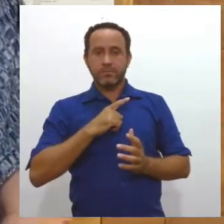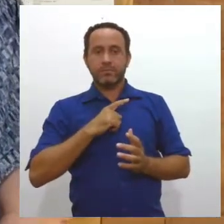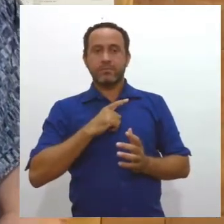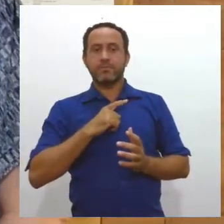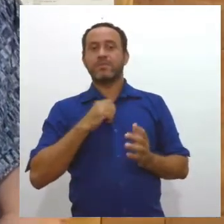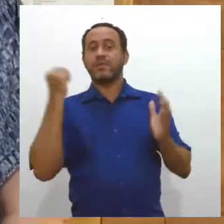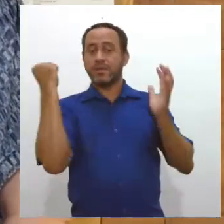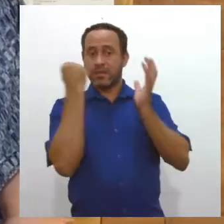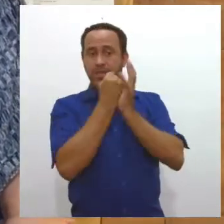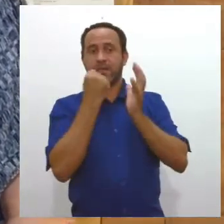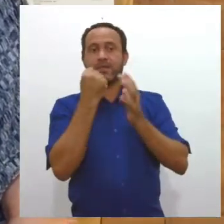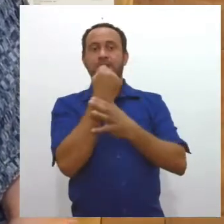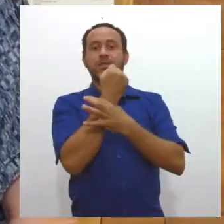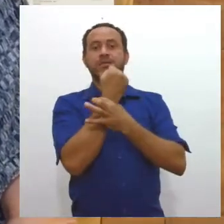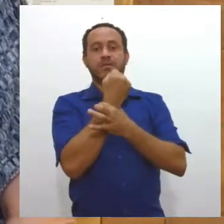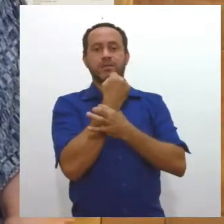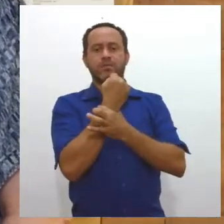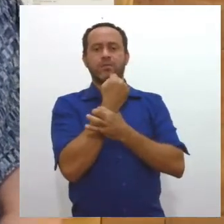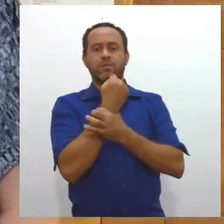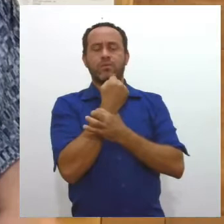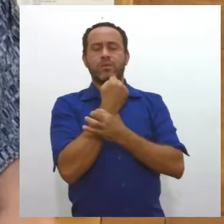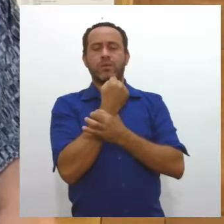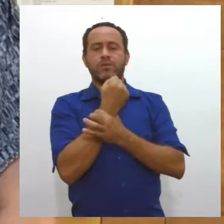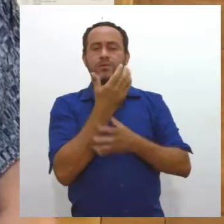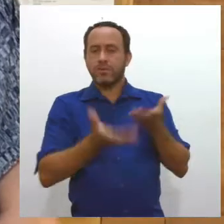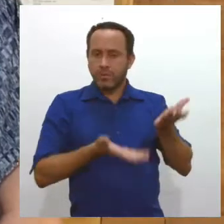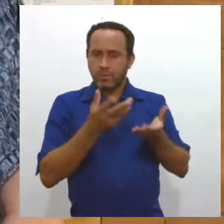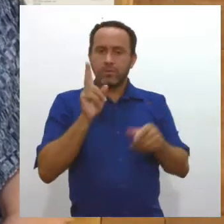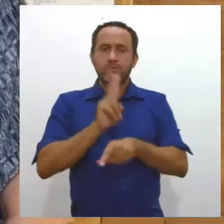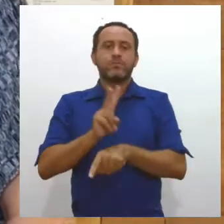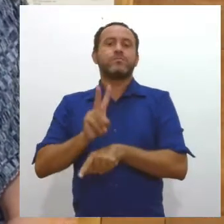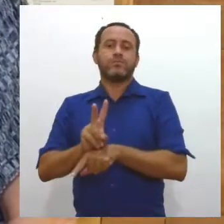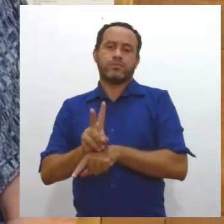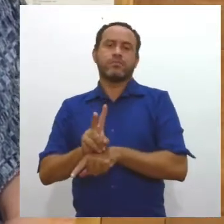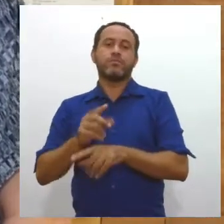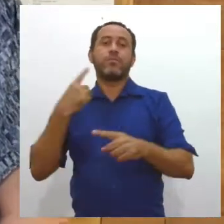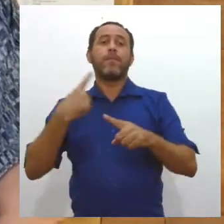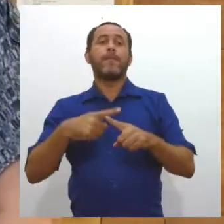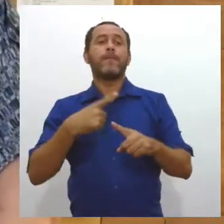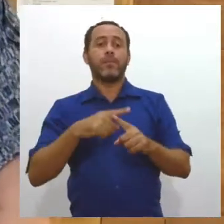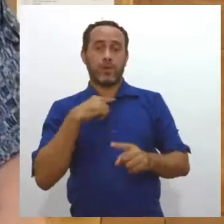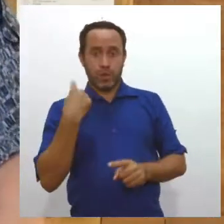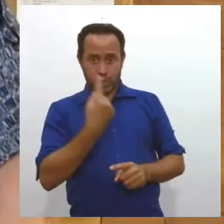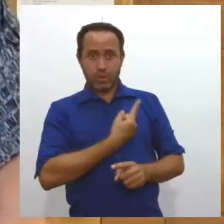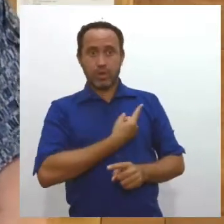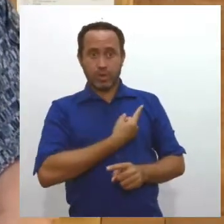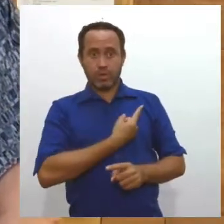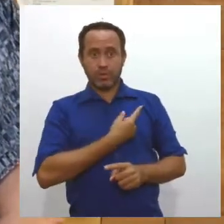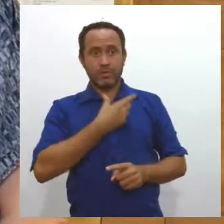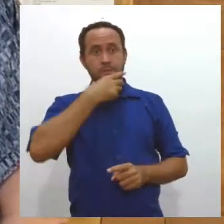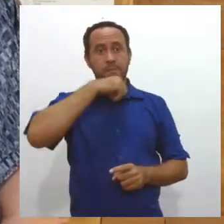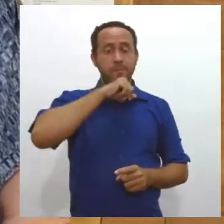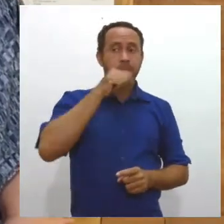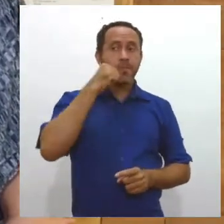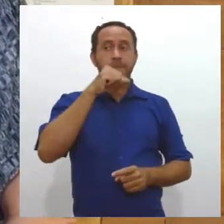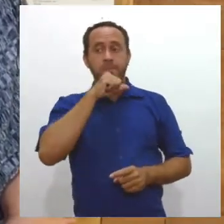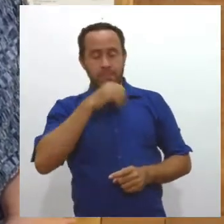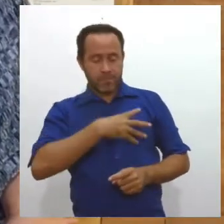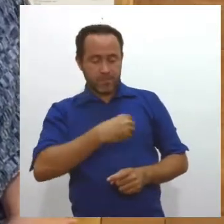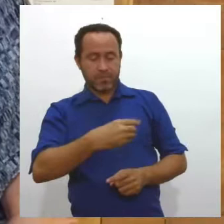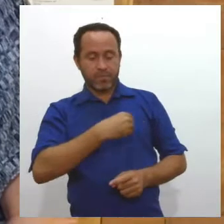da segurança, do conforto, da proteção, porque nós, pais e filhos,